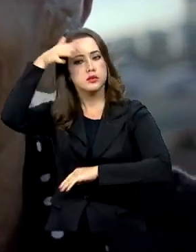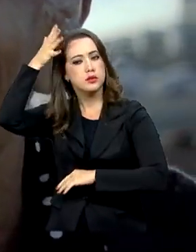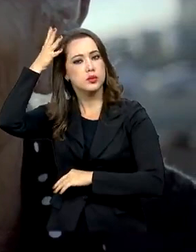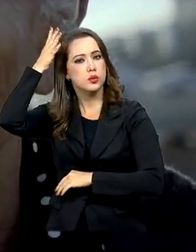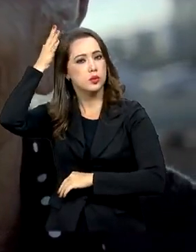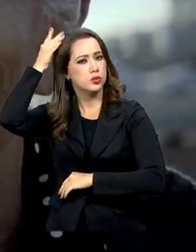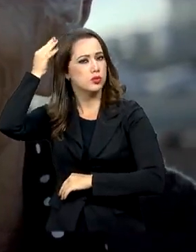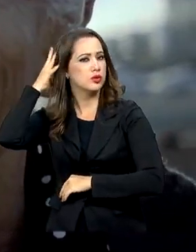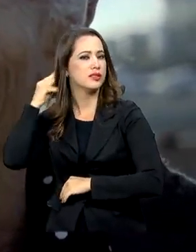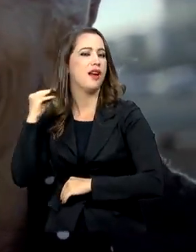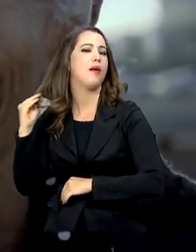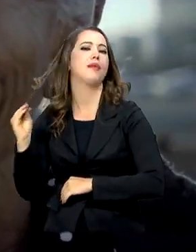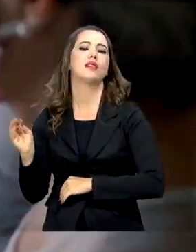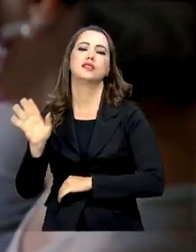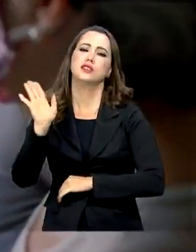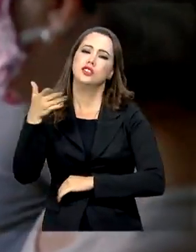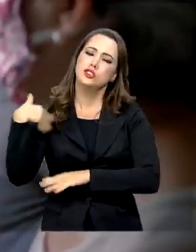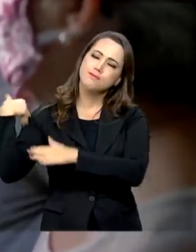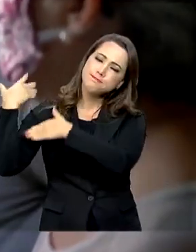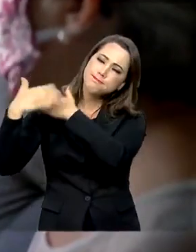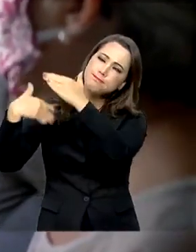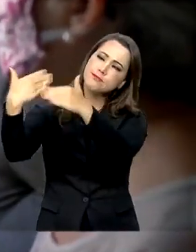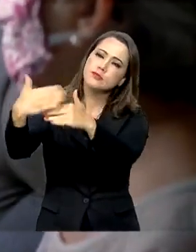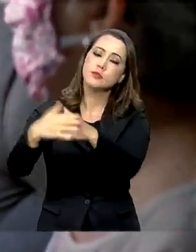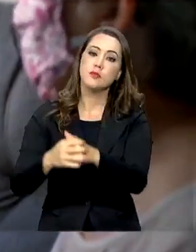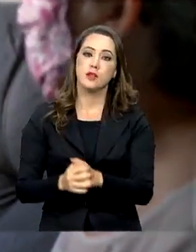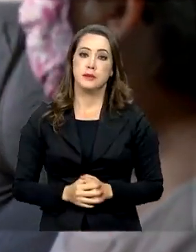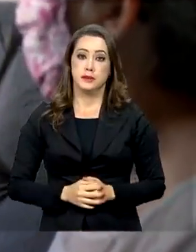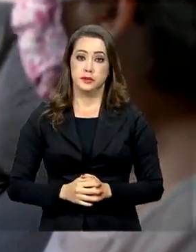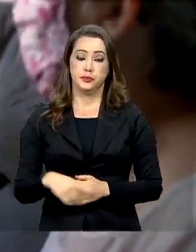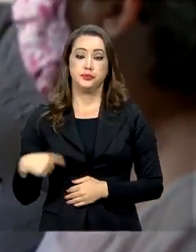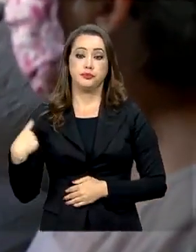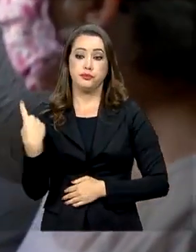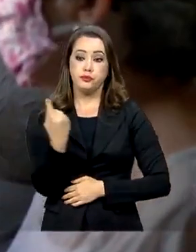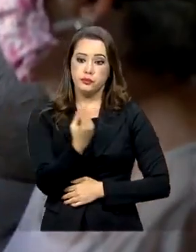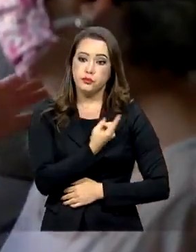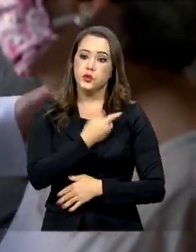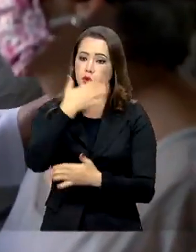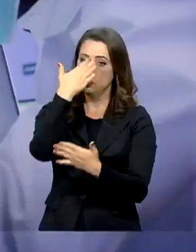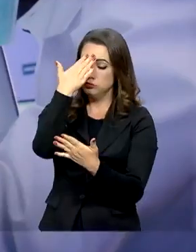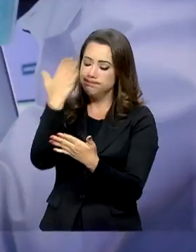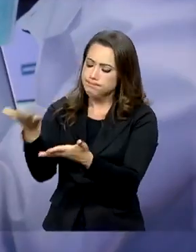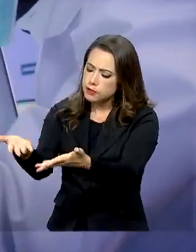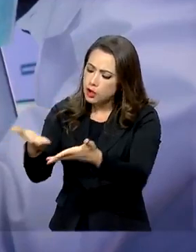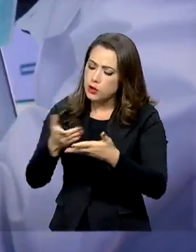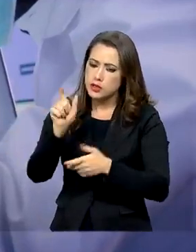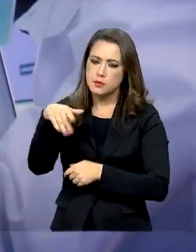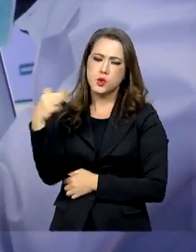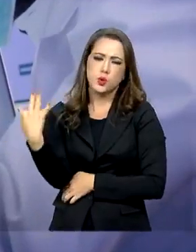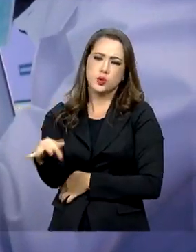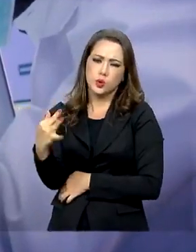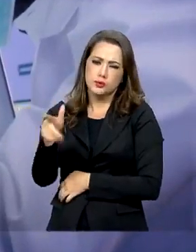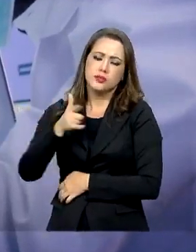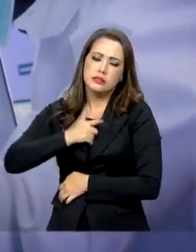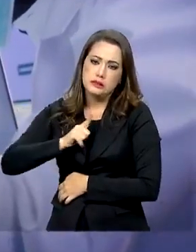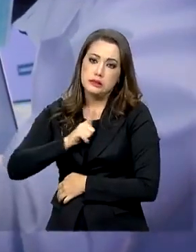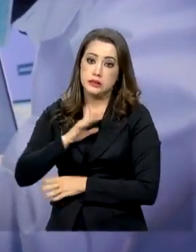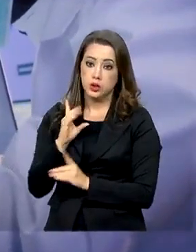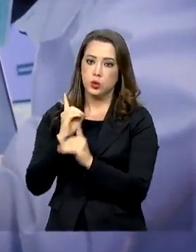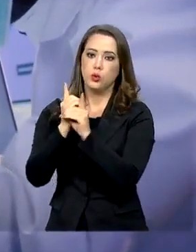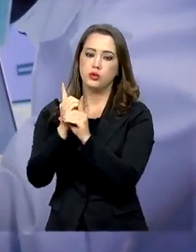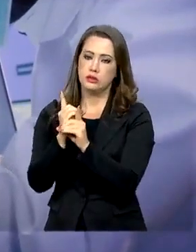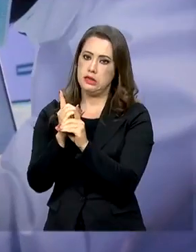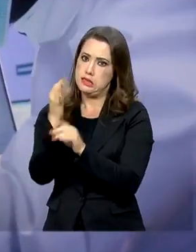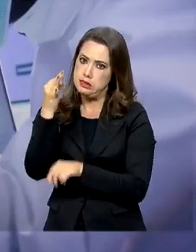andou em longa estrada. Acolher quem enfrenta a dor, encontrar a certeza onde houver